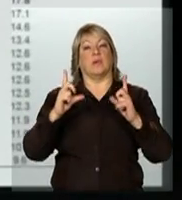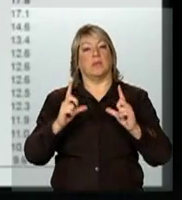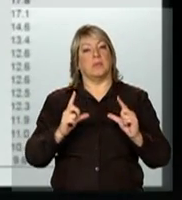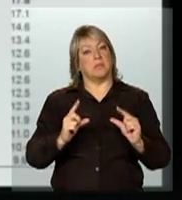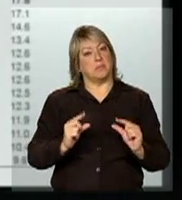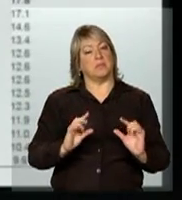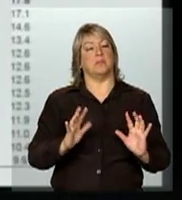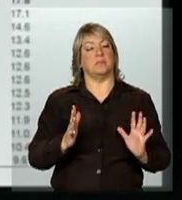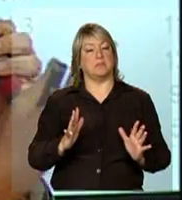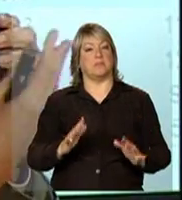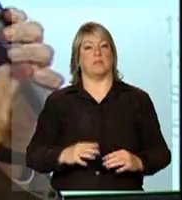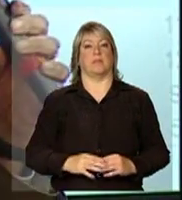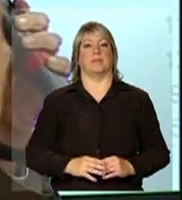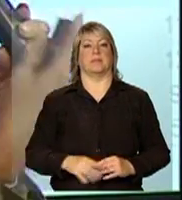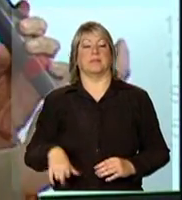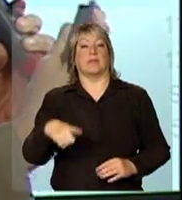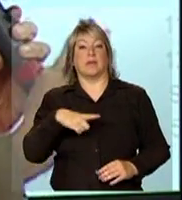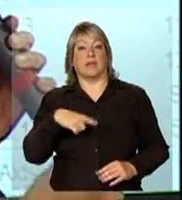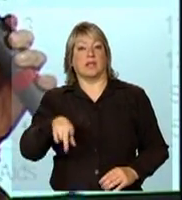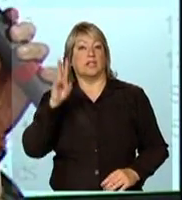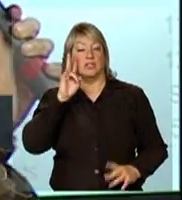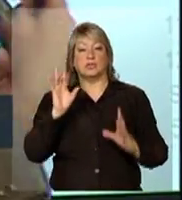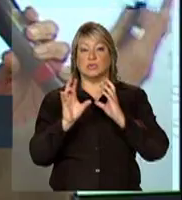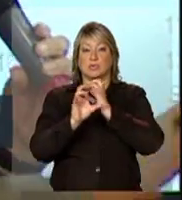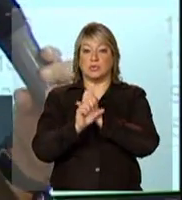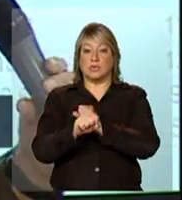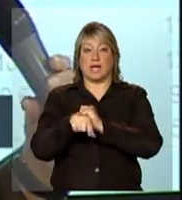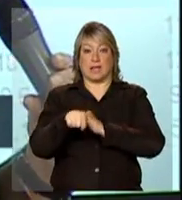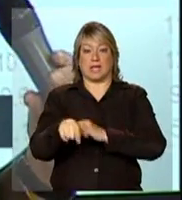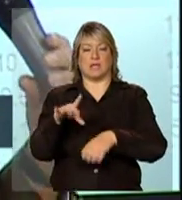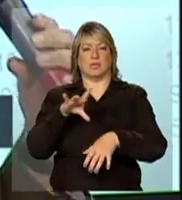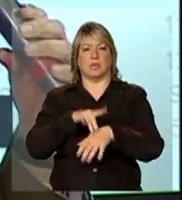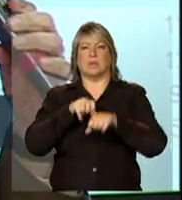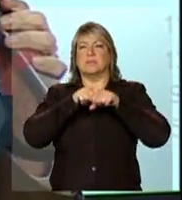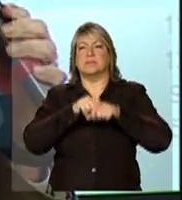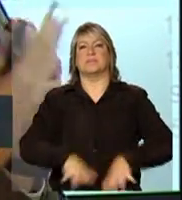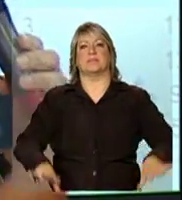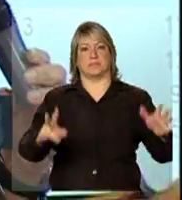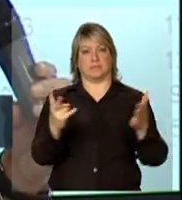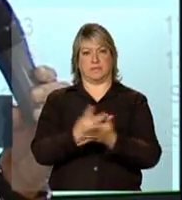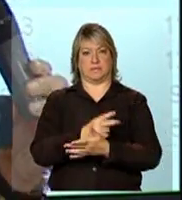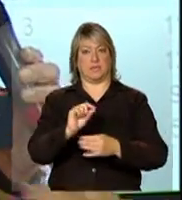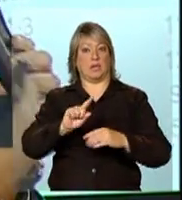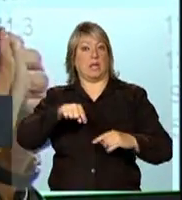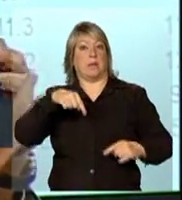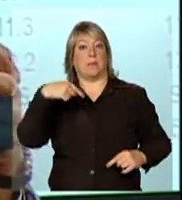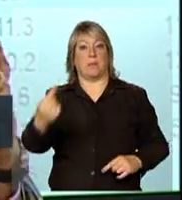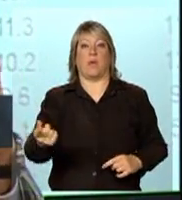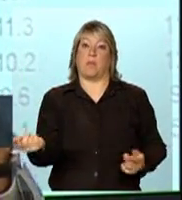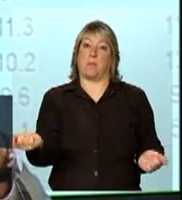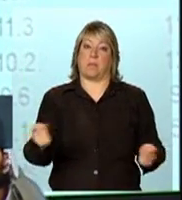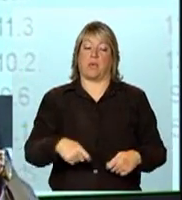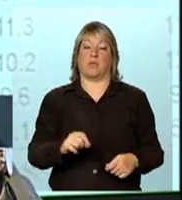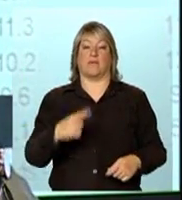uma história, vamos dizer assim, de introdução da epidemia posterior, pode significar que a taxa de